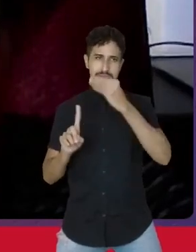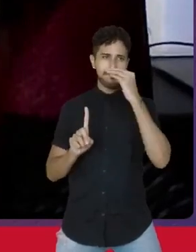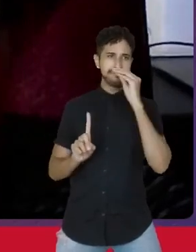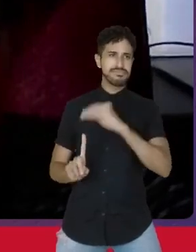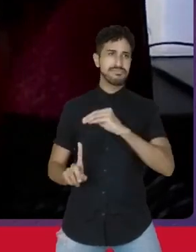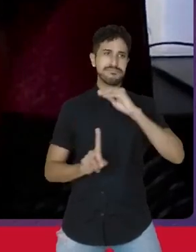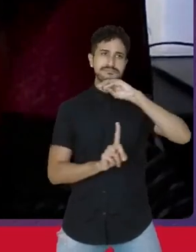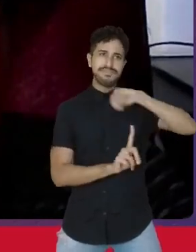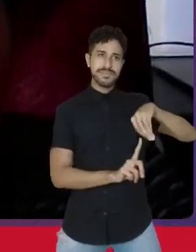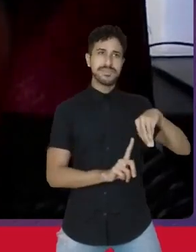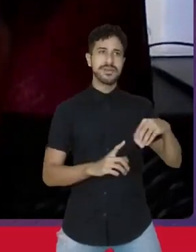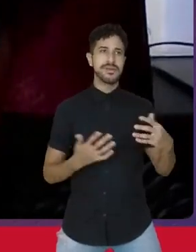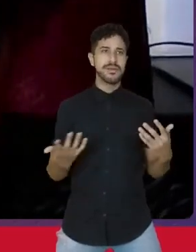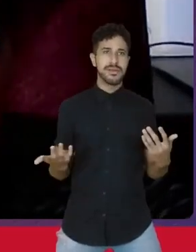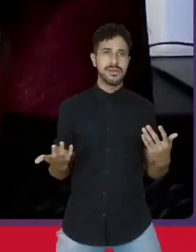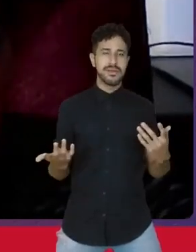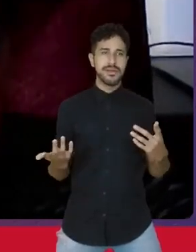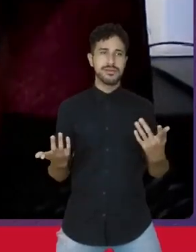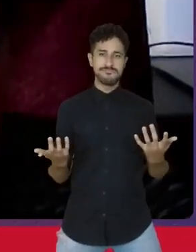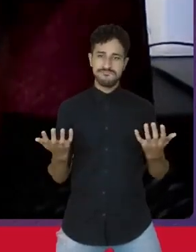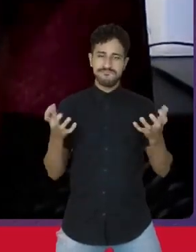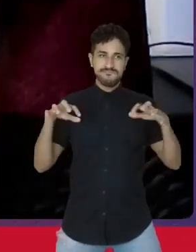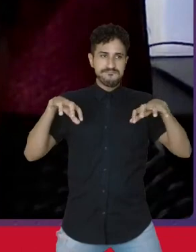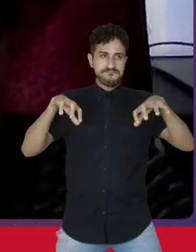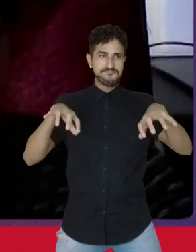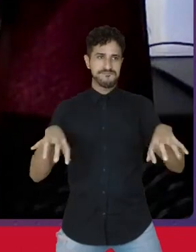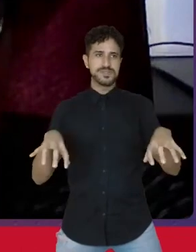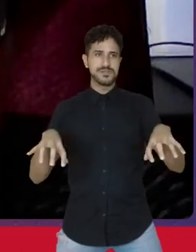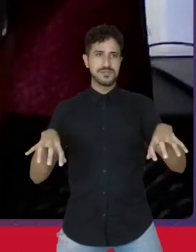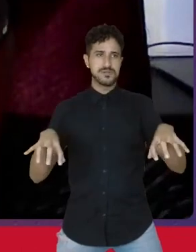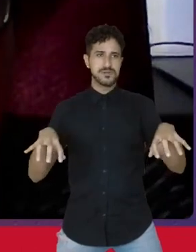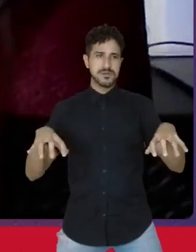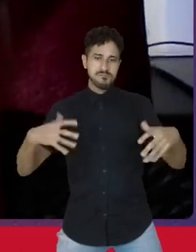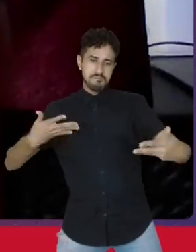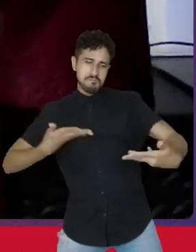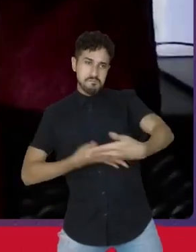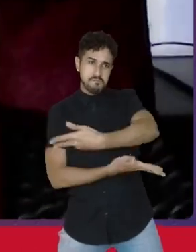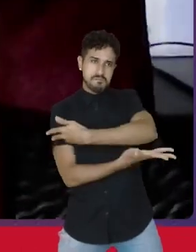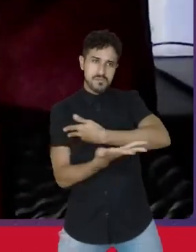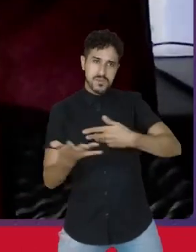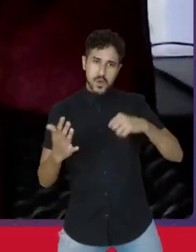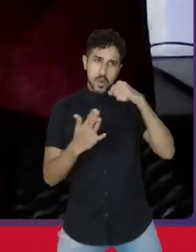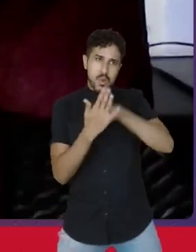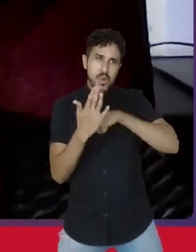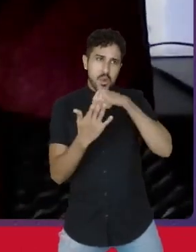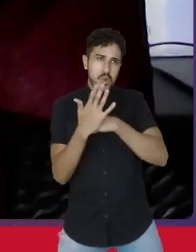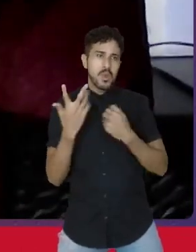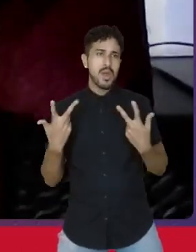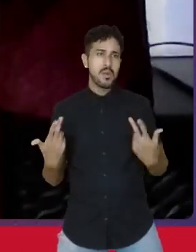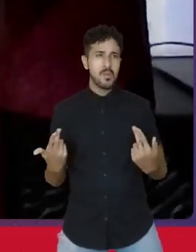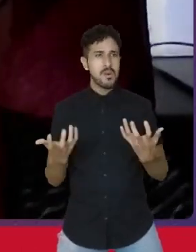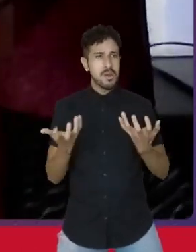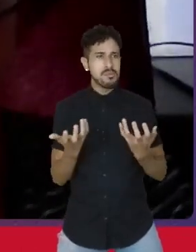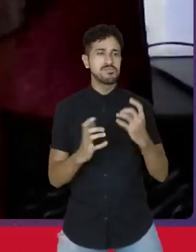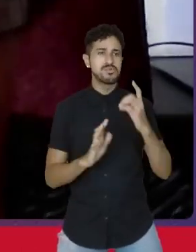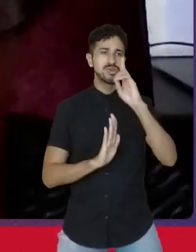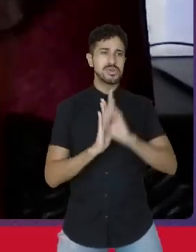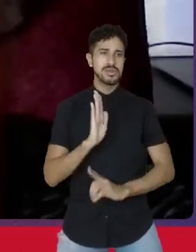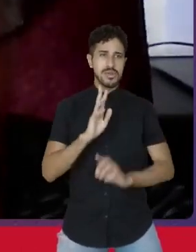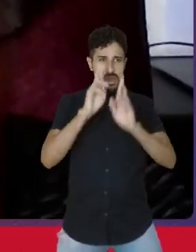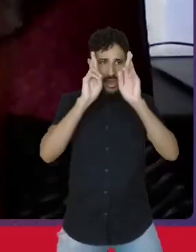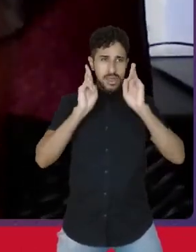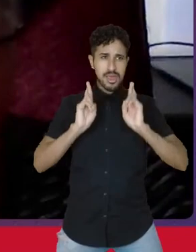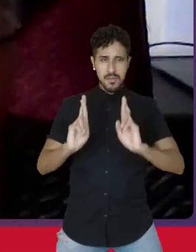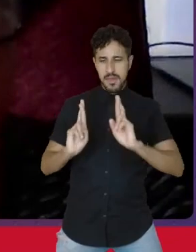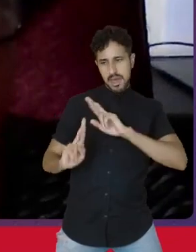somos alinhados na busca de luta por direitos, respeitando as